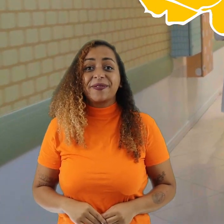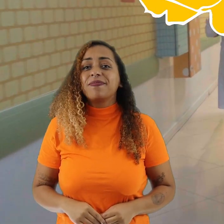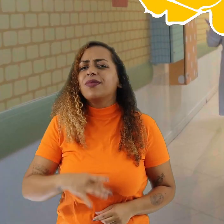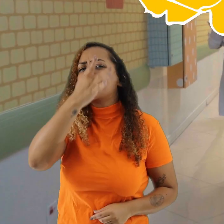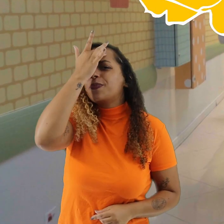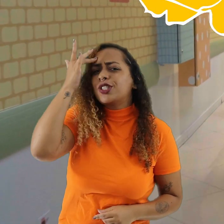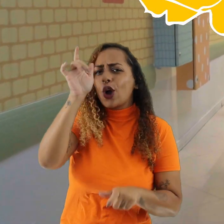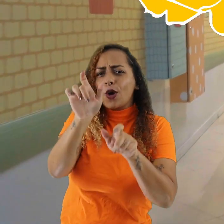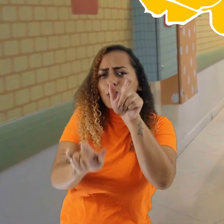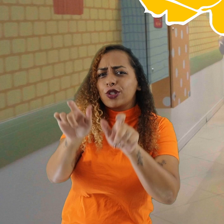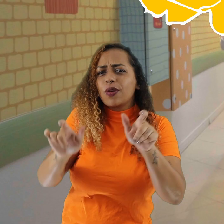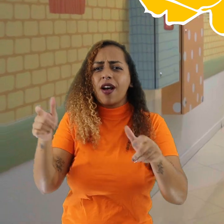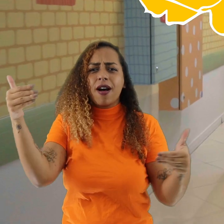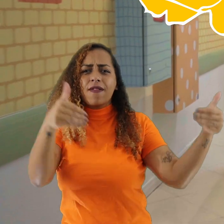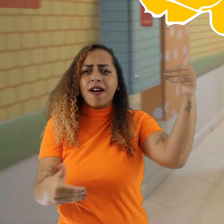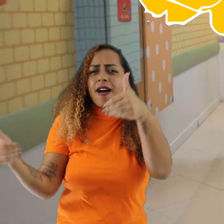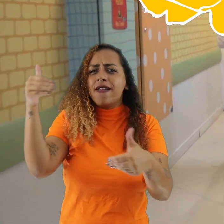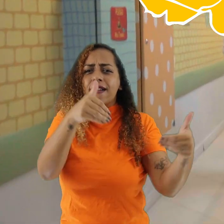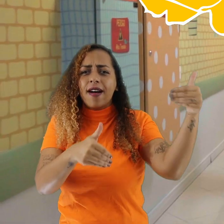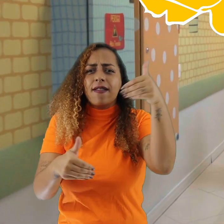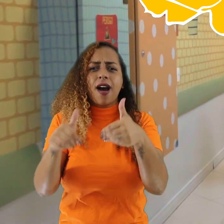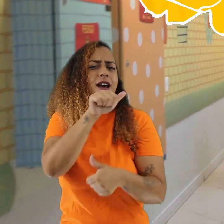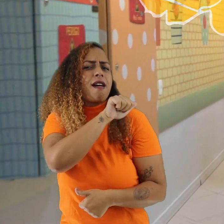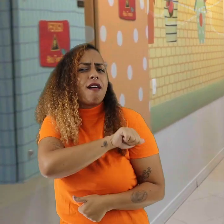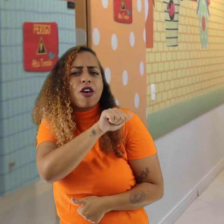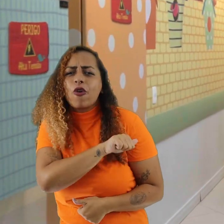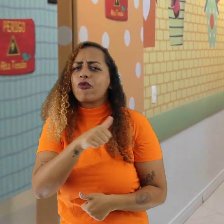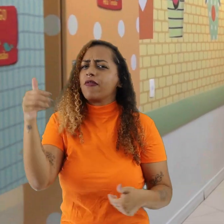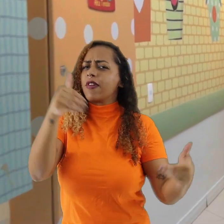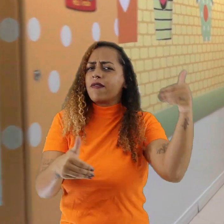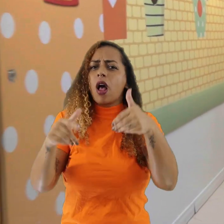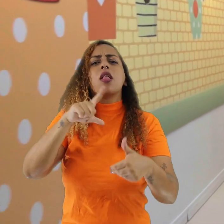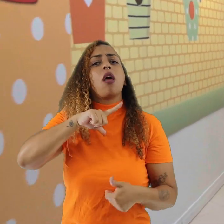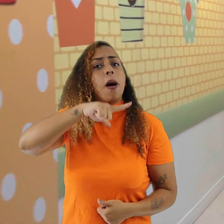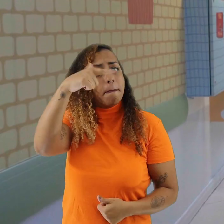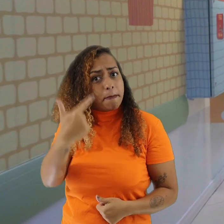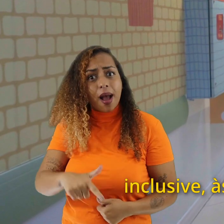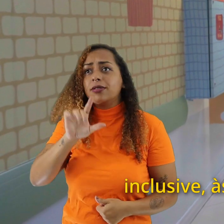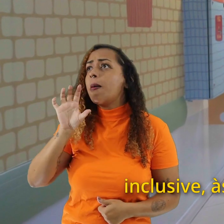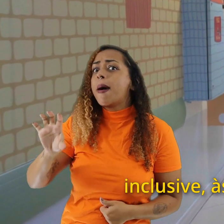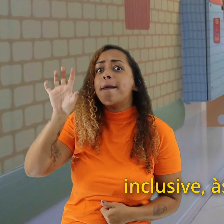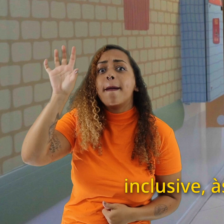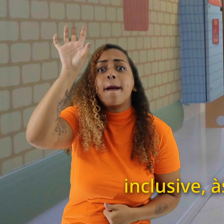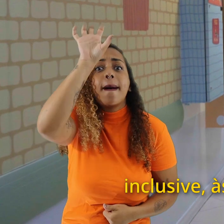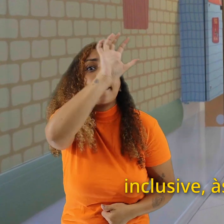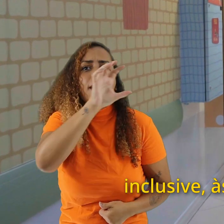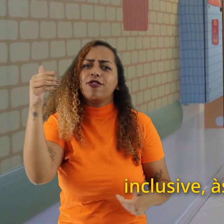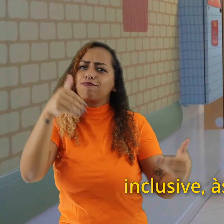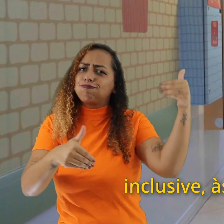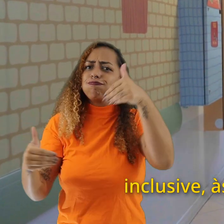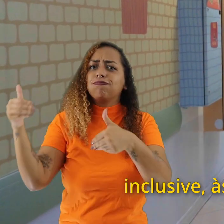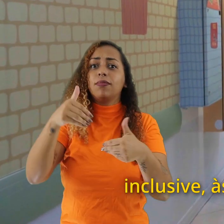do Rio de Janeiro. O público atendido vem de diferentes municípios do estado do Rio de Janeiro, inclusive às vezes até de